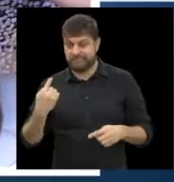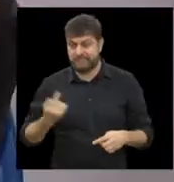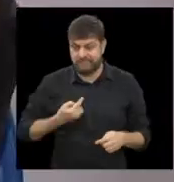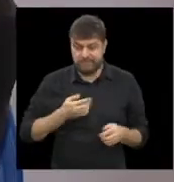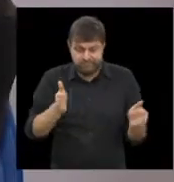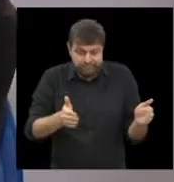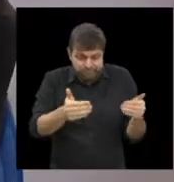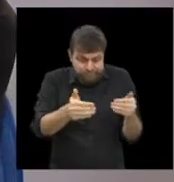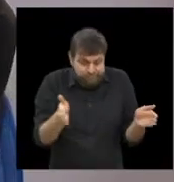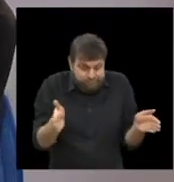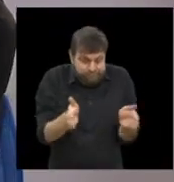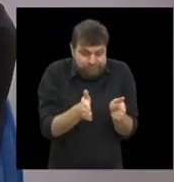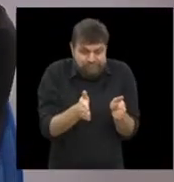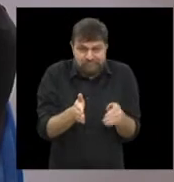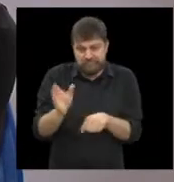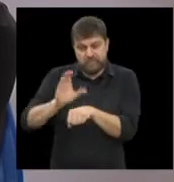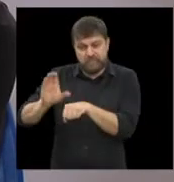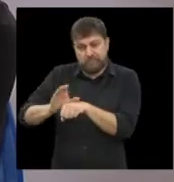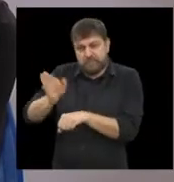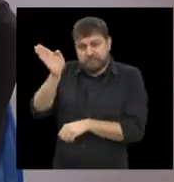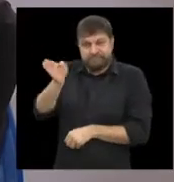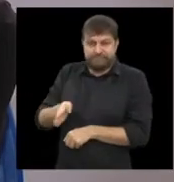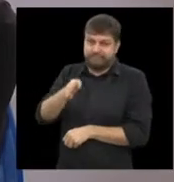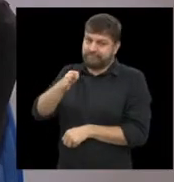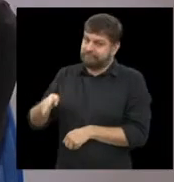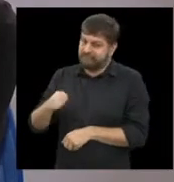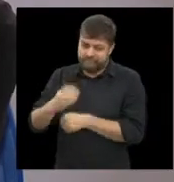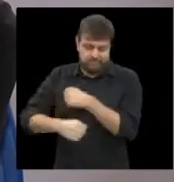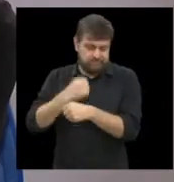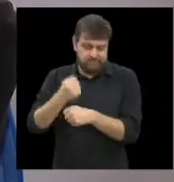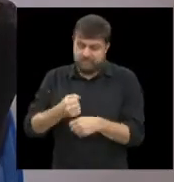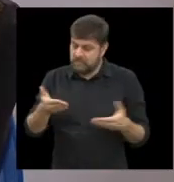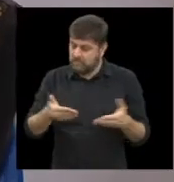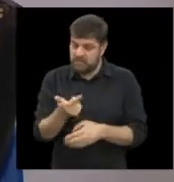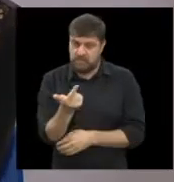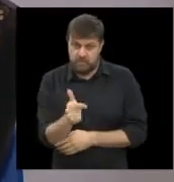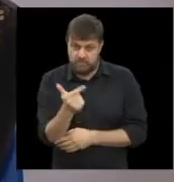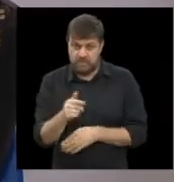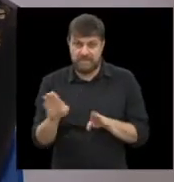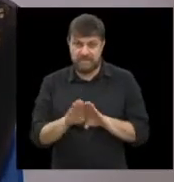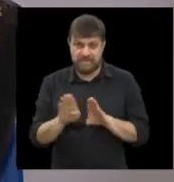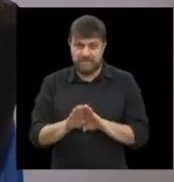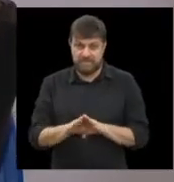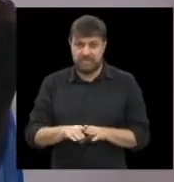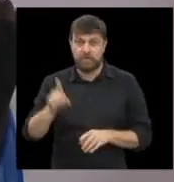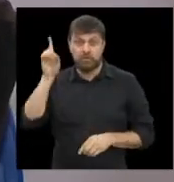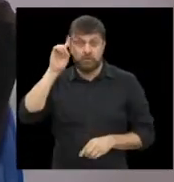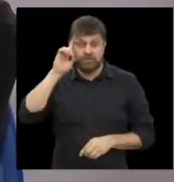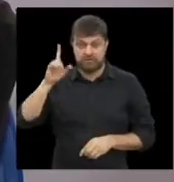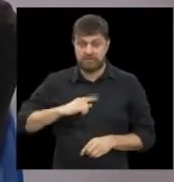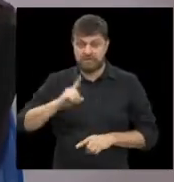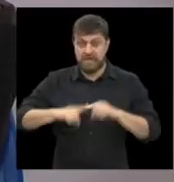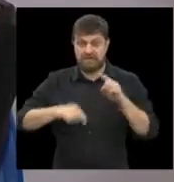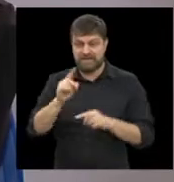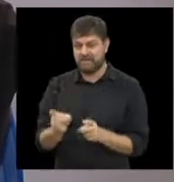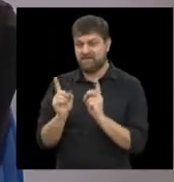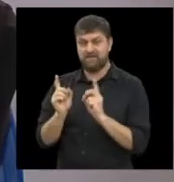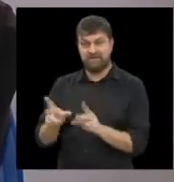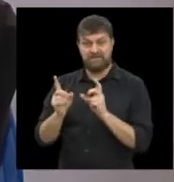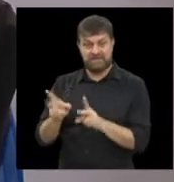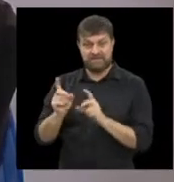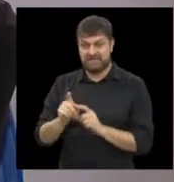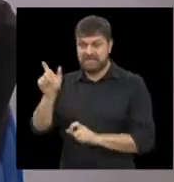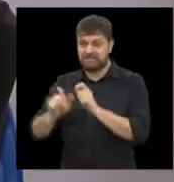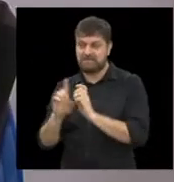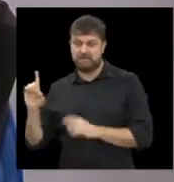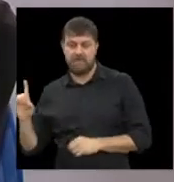nós tivemos que suspender esse ano. E o bazar era um bazar permanente, onde as pessoas podiam vir, fazer a